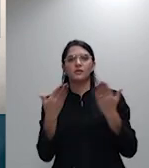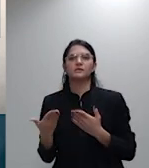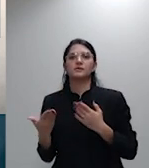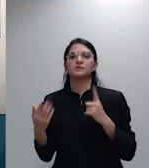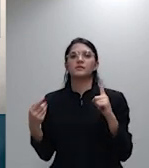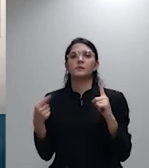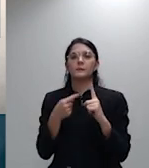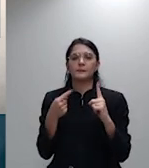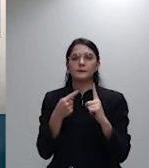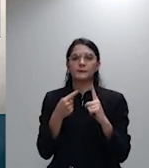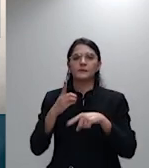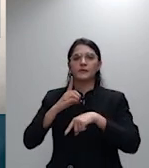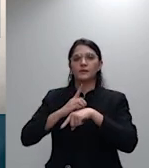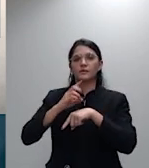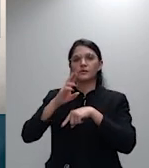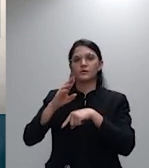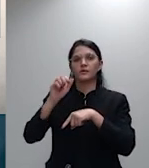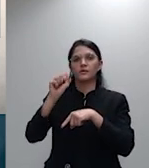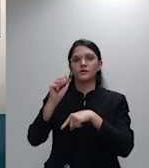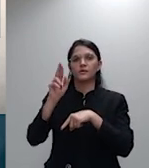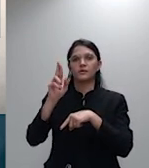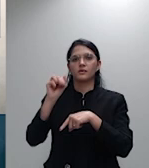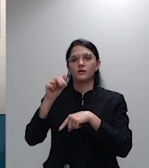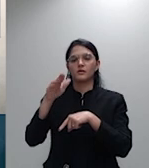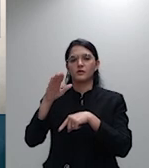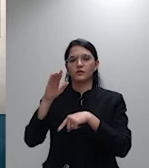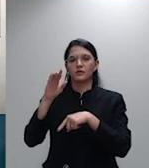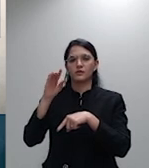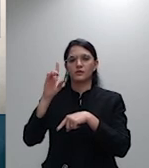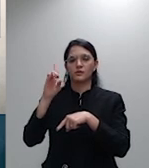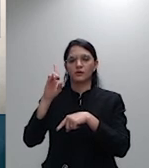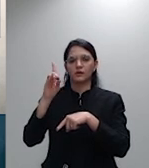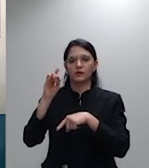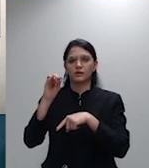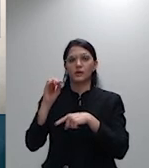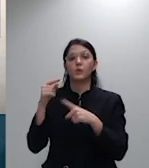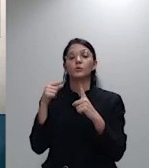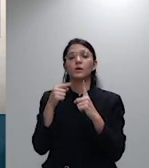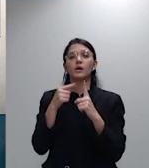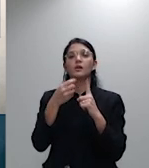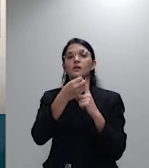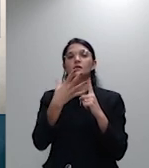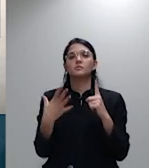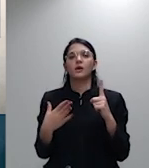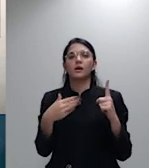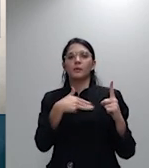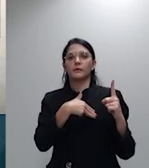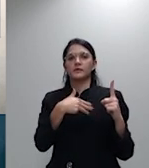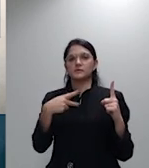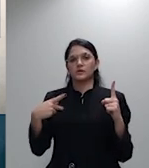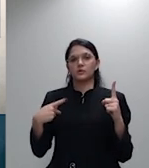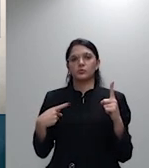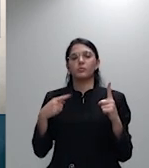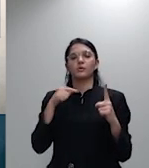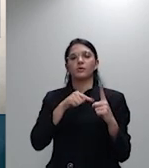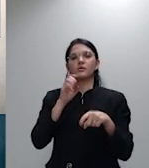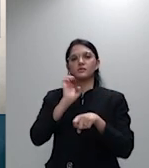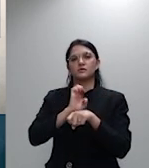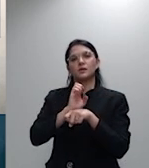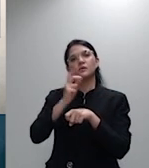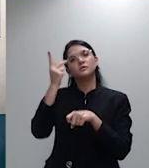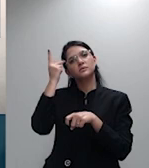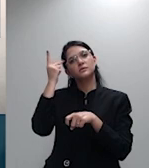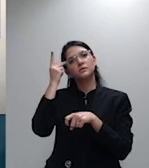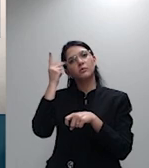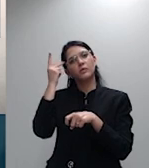doutor Arnaldo Rossepian que falará pelo Ministério Público do Estado de São Paulo o doutor Arnaldo já foi já recebeu